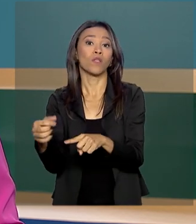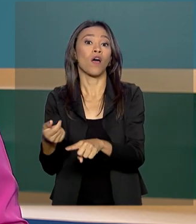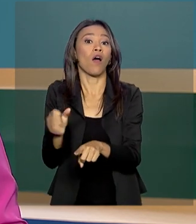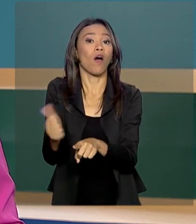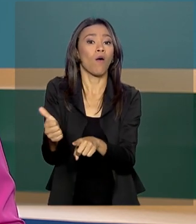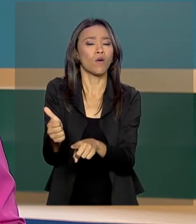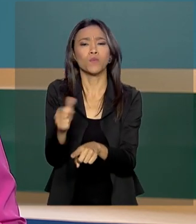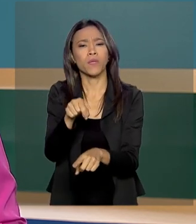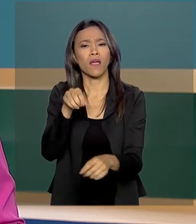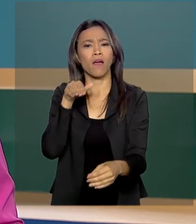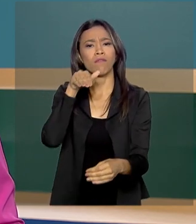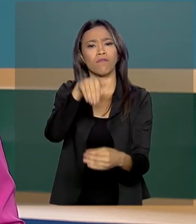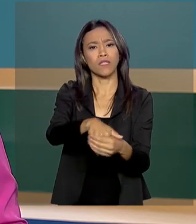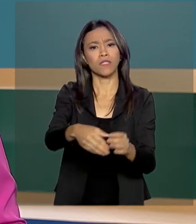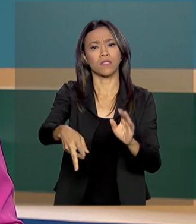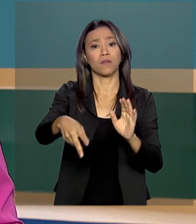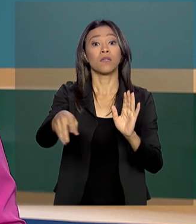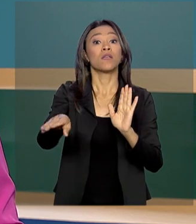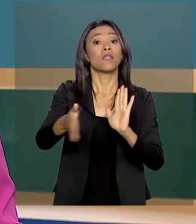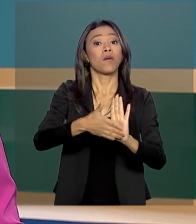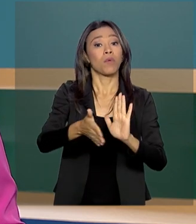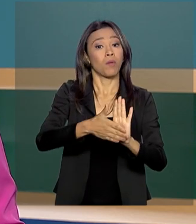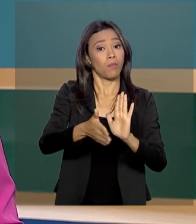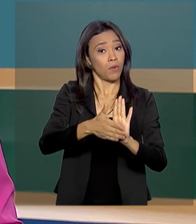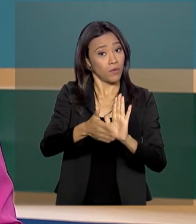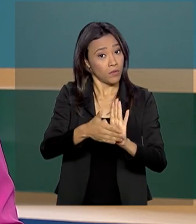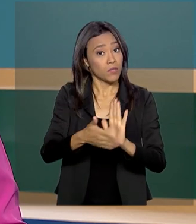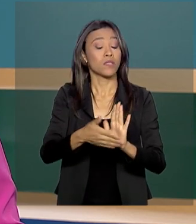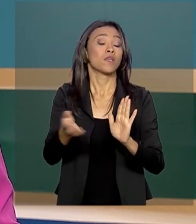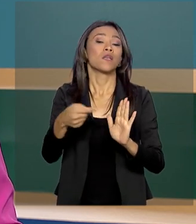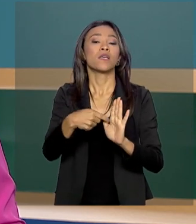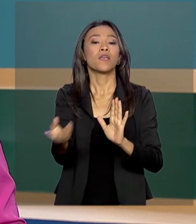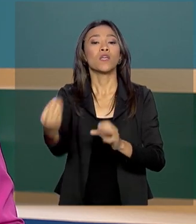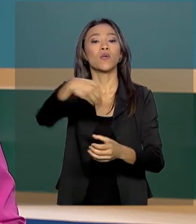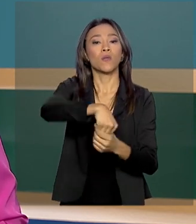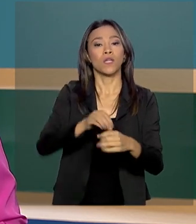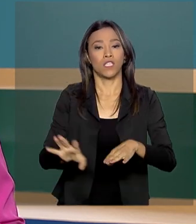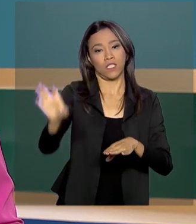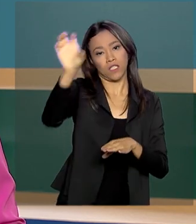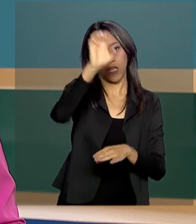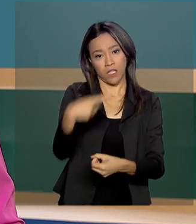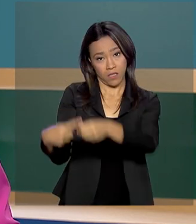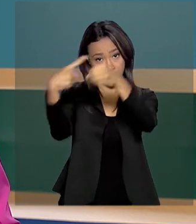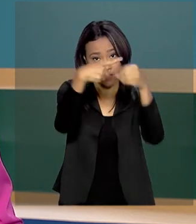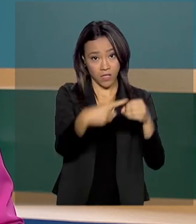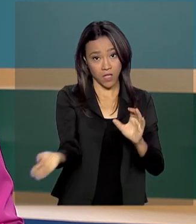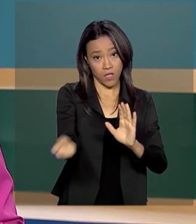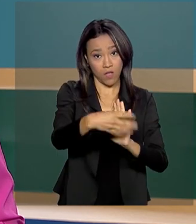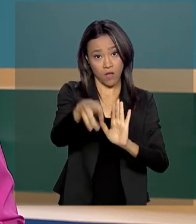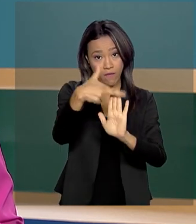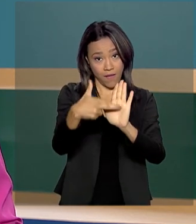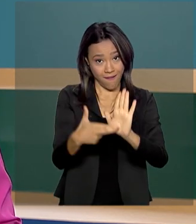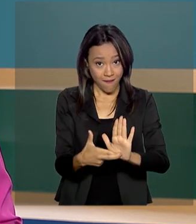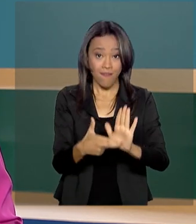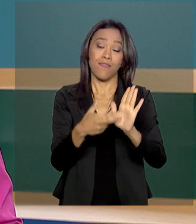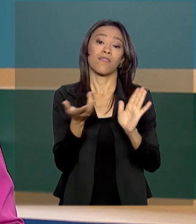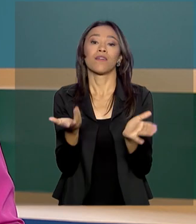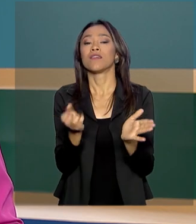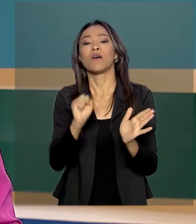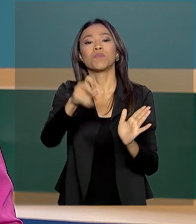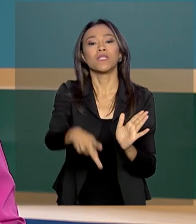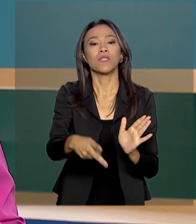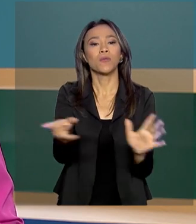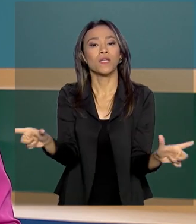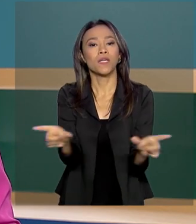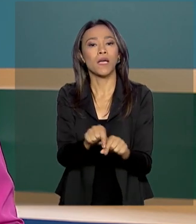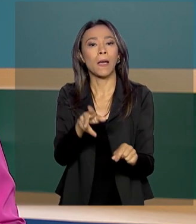proposta de emenda à Constituição, que inclui estados e municípios no novo modelo de previdência, a chamada PEC paralela. A